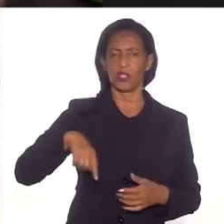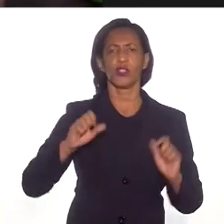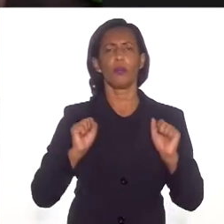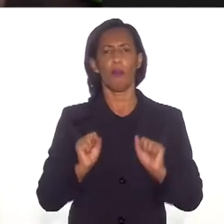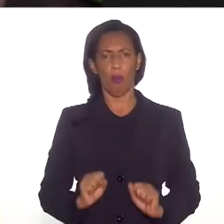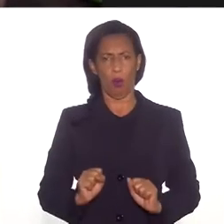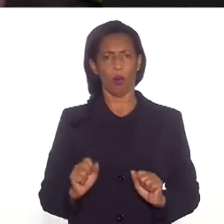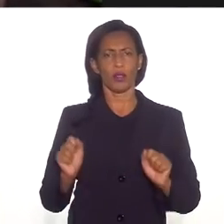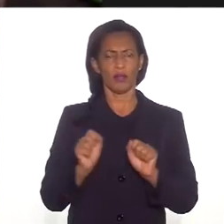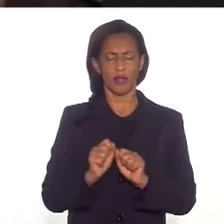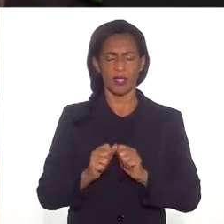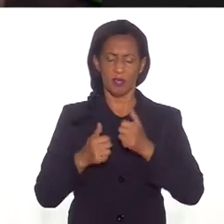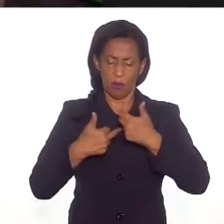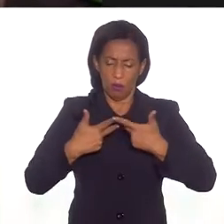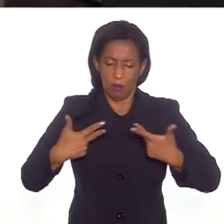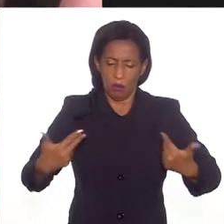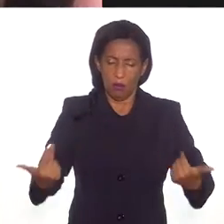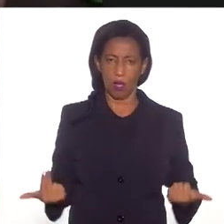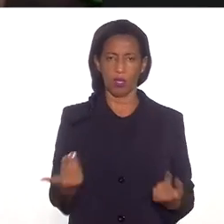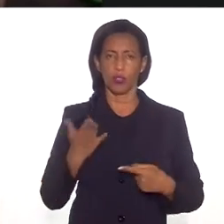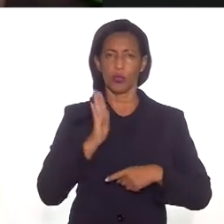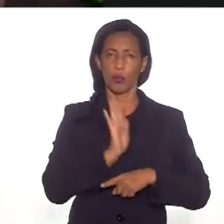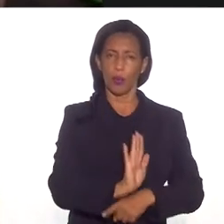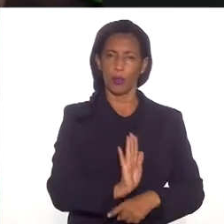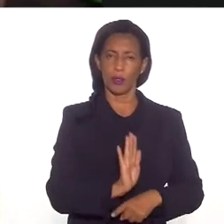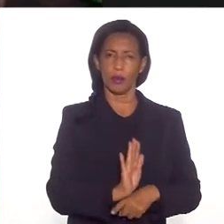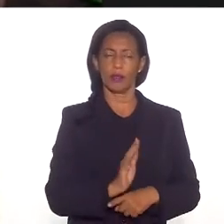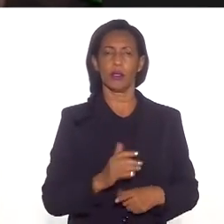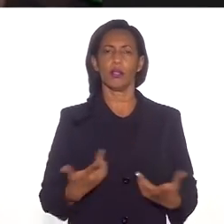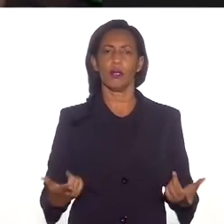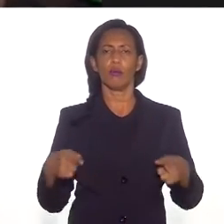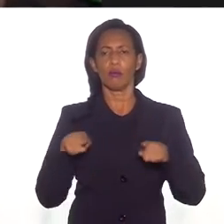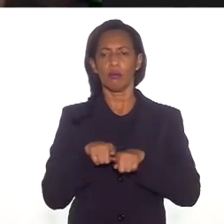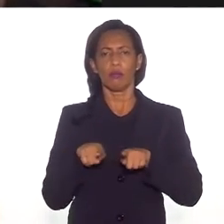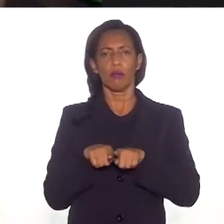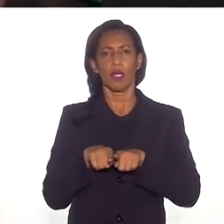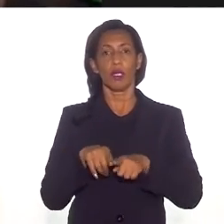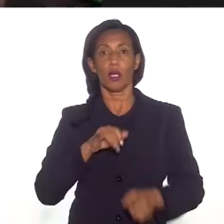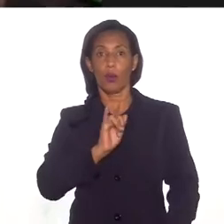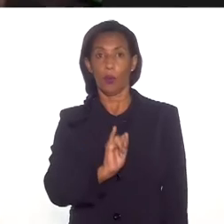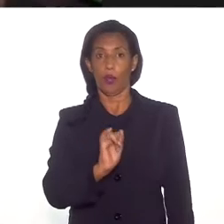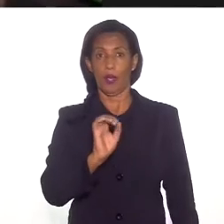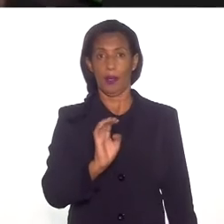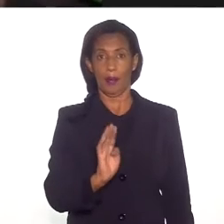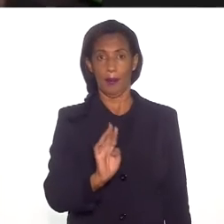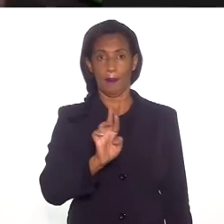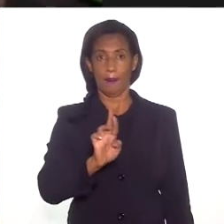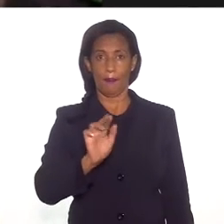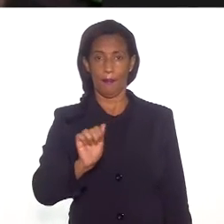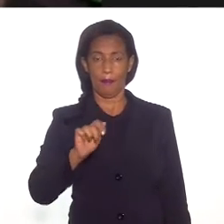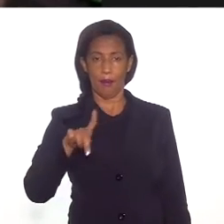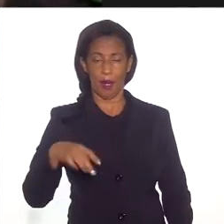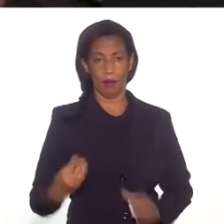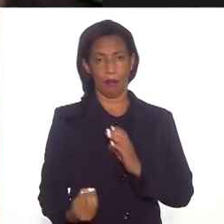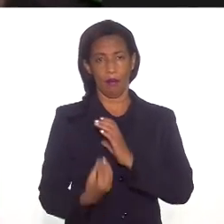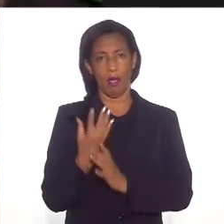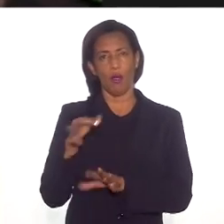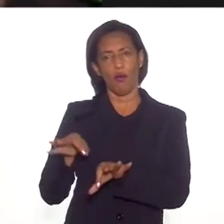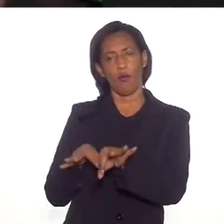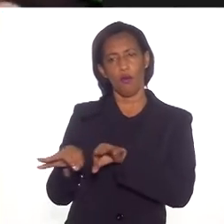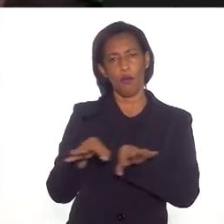gente possa fazer a defesa, qualificar desses mesmos direitos. Então, o Embrap, ele era formado principalmente